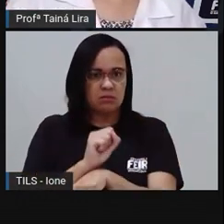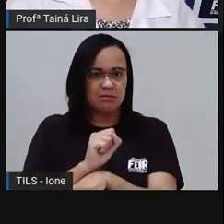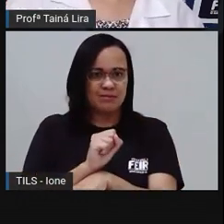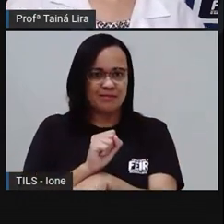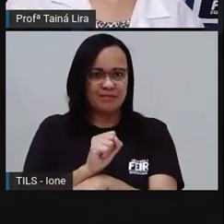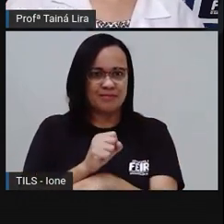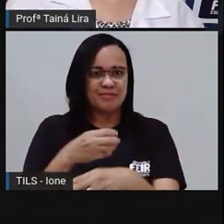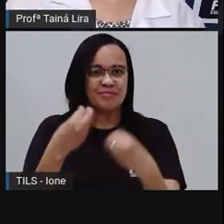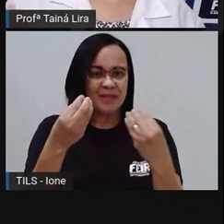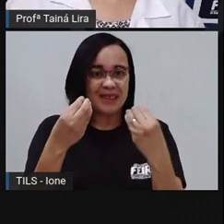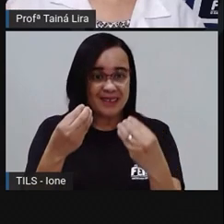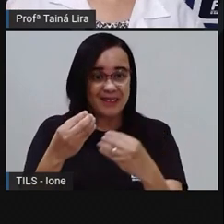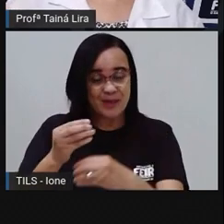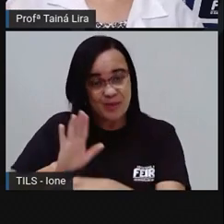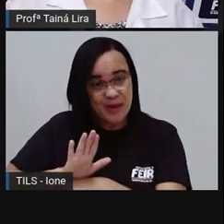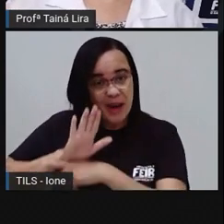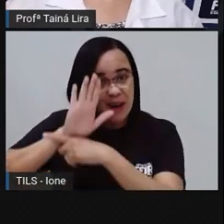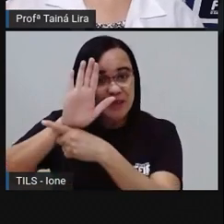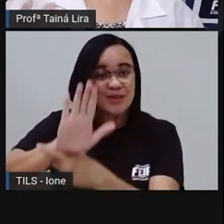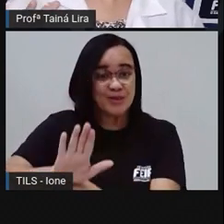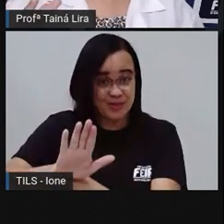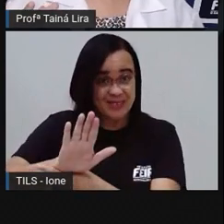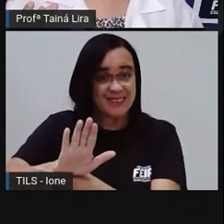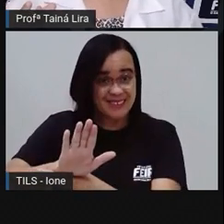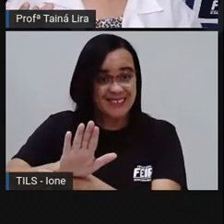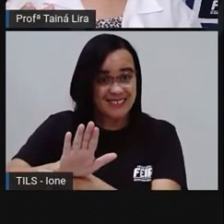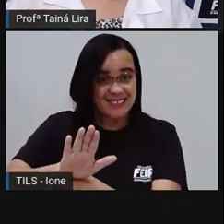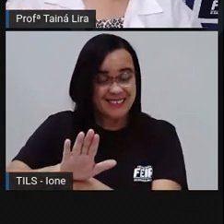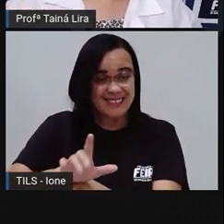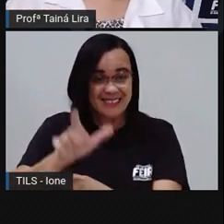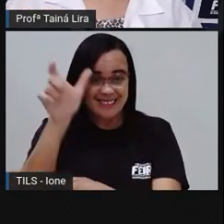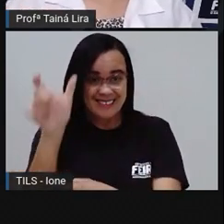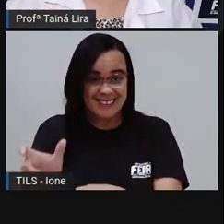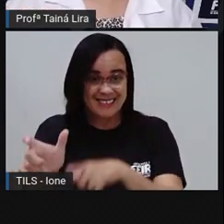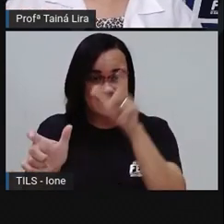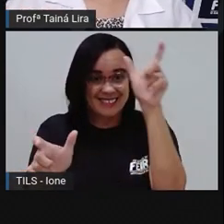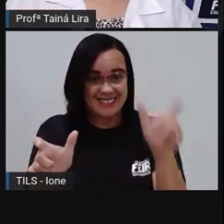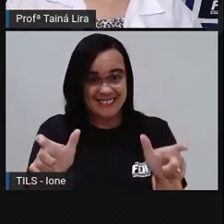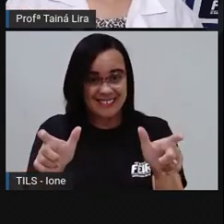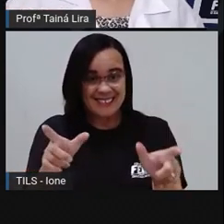Ajudando vocês Tá? Como? Por exemplo Se a receita for ao fogo